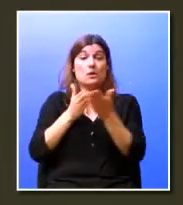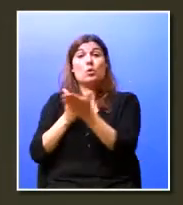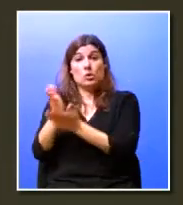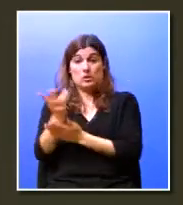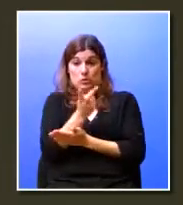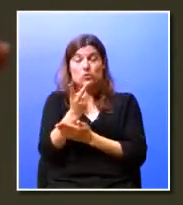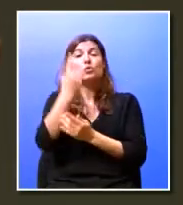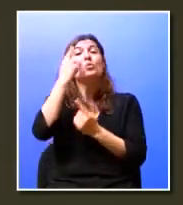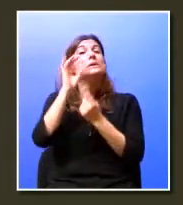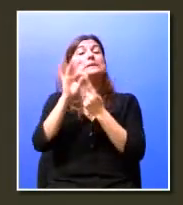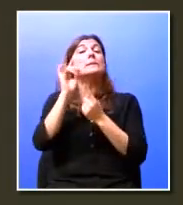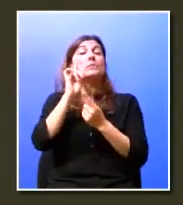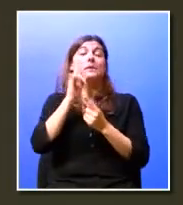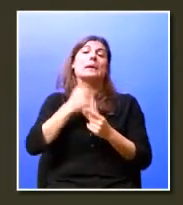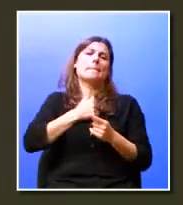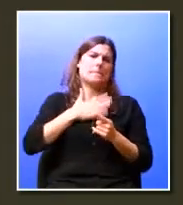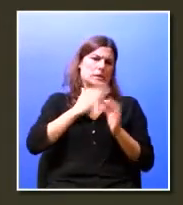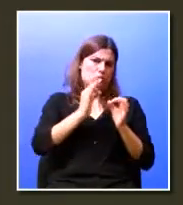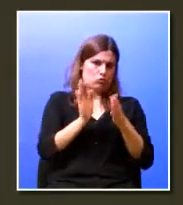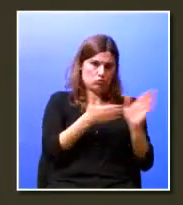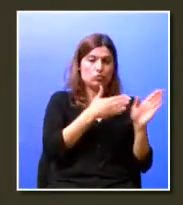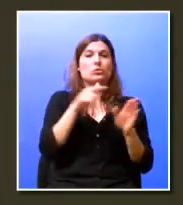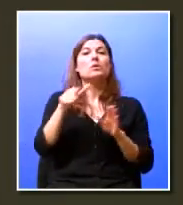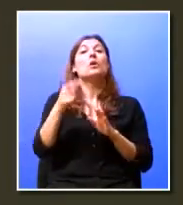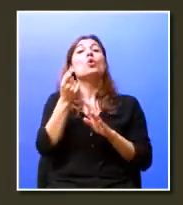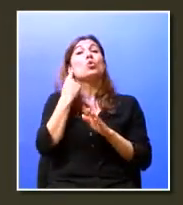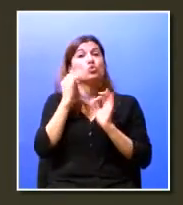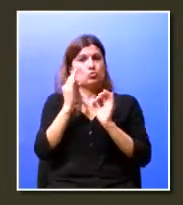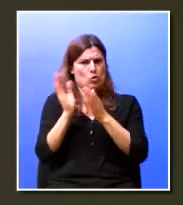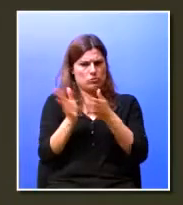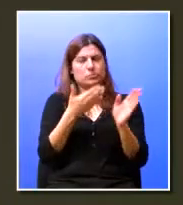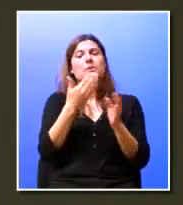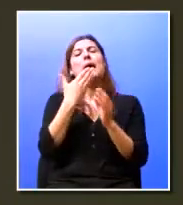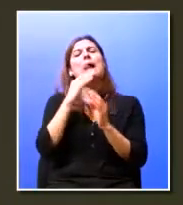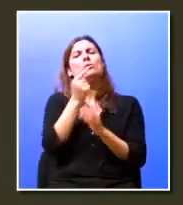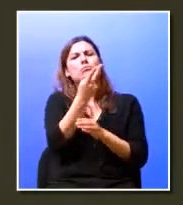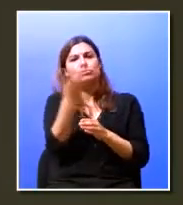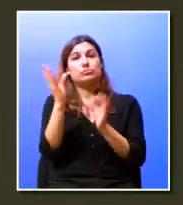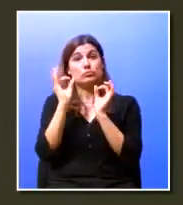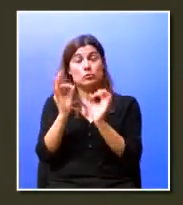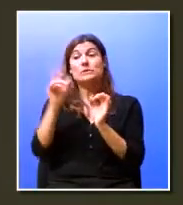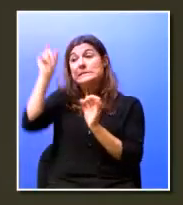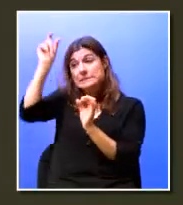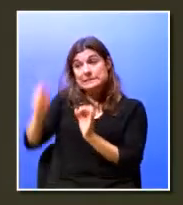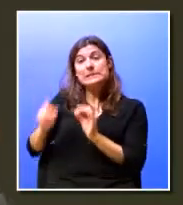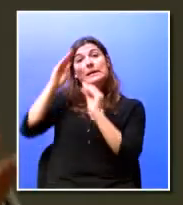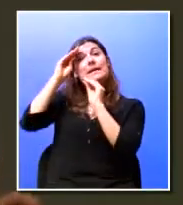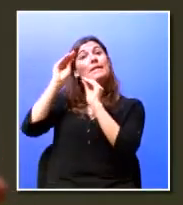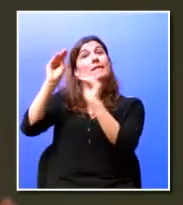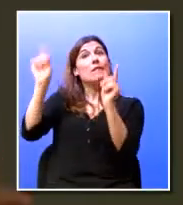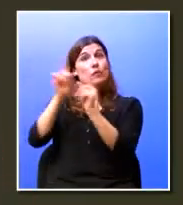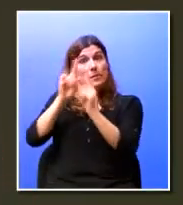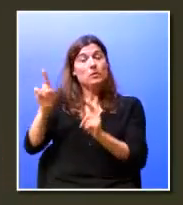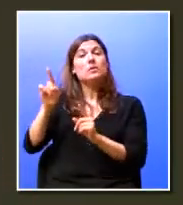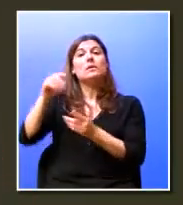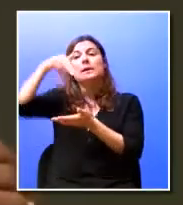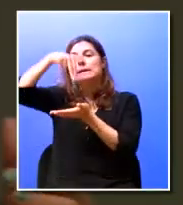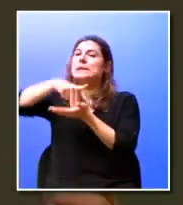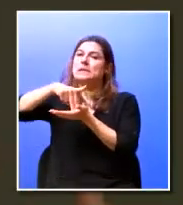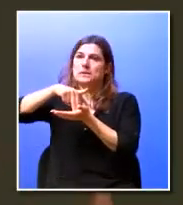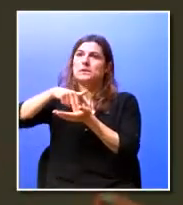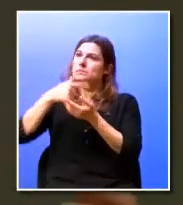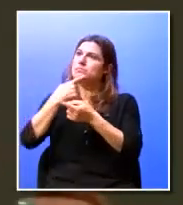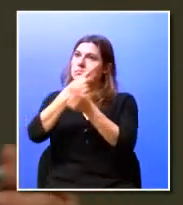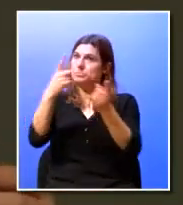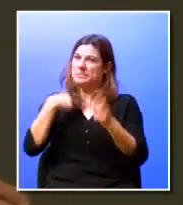importante. Falei sobre a empresa, falei sobre os cursos, falei sobre os formandos, sobre os formadores, nós não podemos ter em sala, e isso digo-vos, é